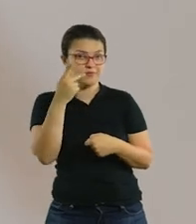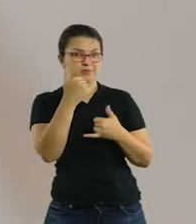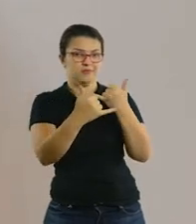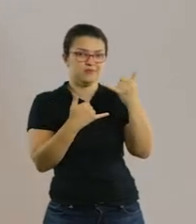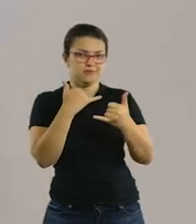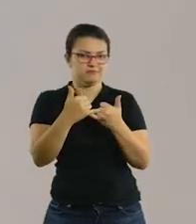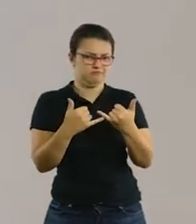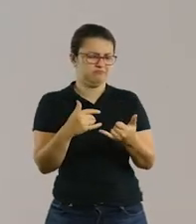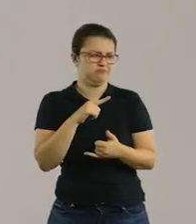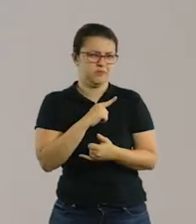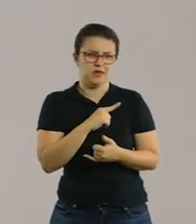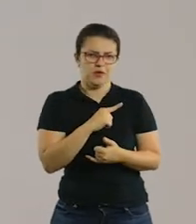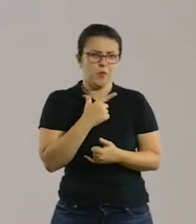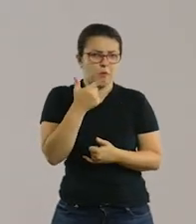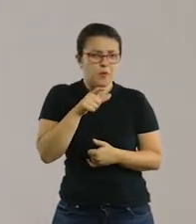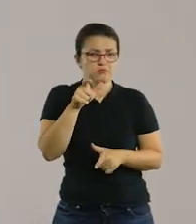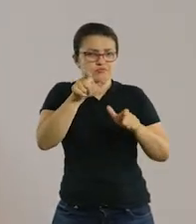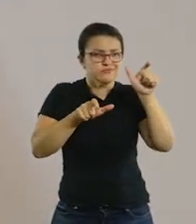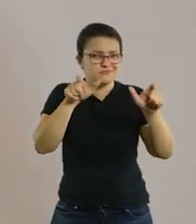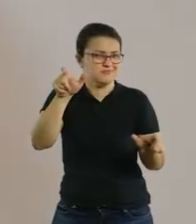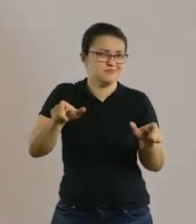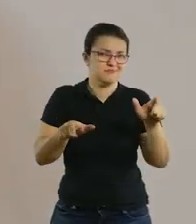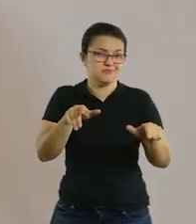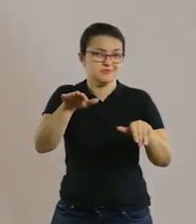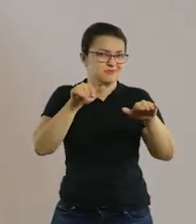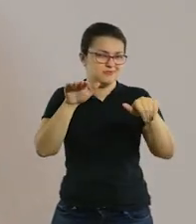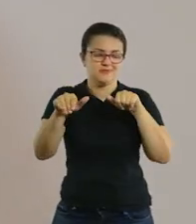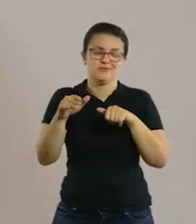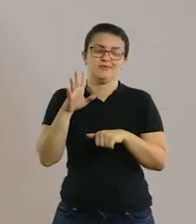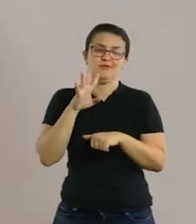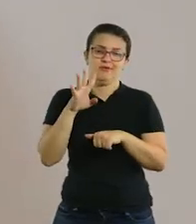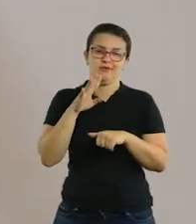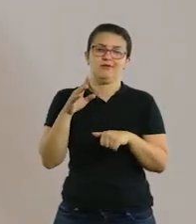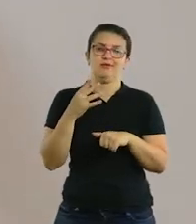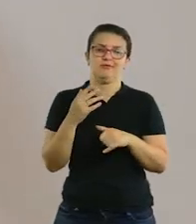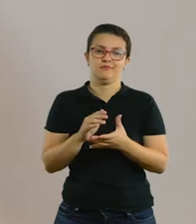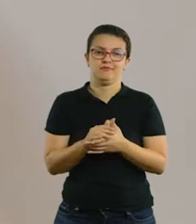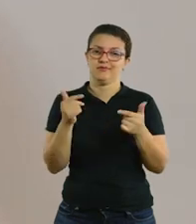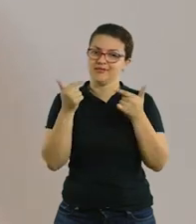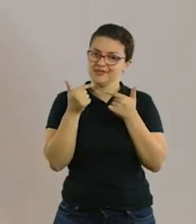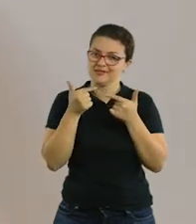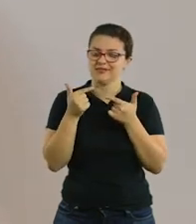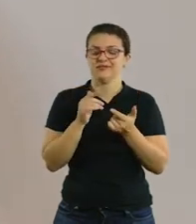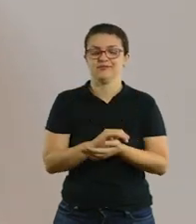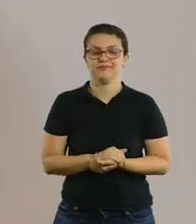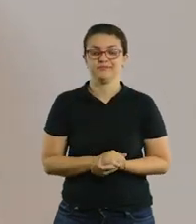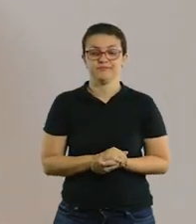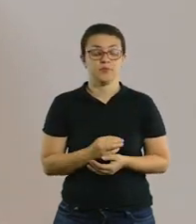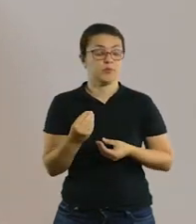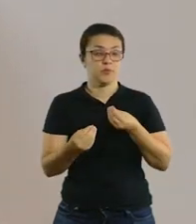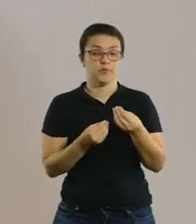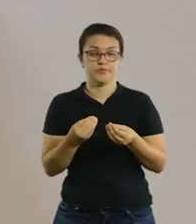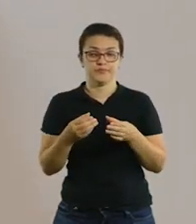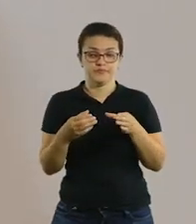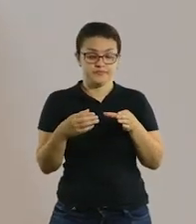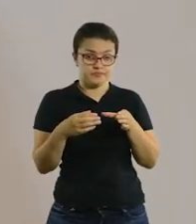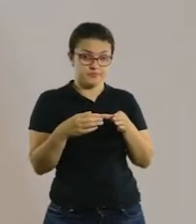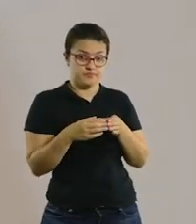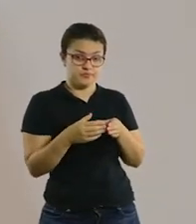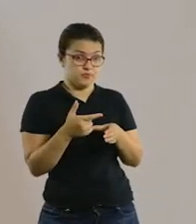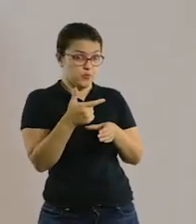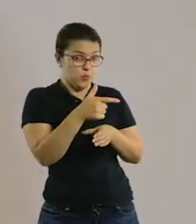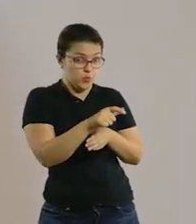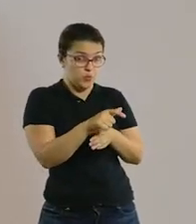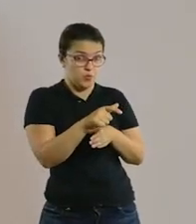Lembrando que se tiver mais pessoas para ela poder brincar, vai ser muito mais divertido e mais dinâmico, tá bom? Como vai funcionar? Eu vou segurar o pratinho,